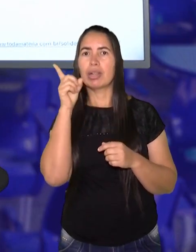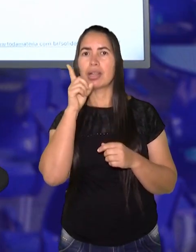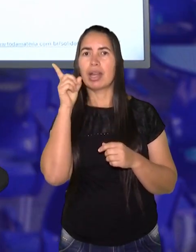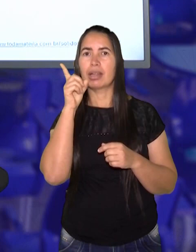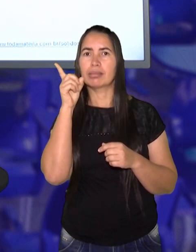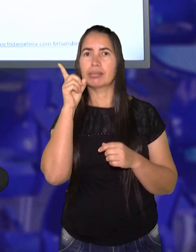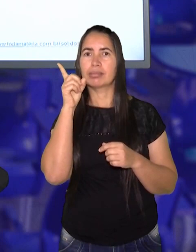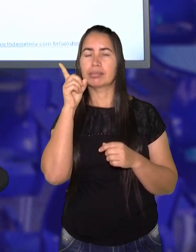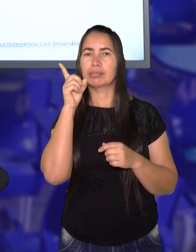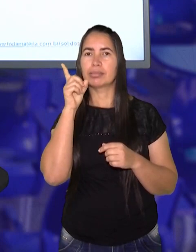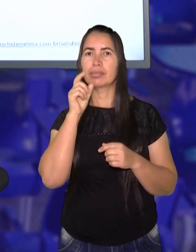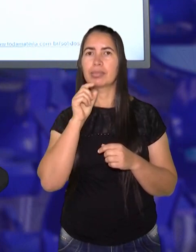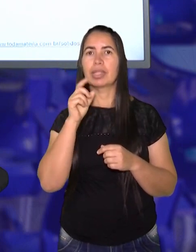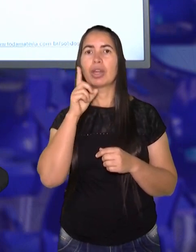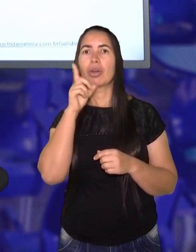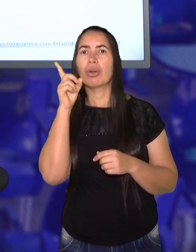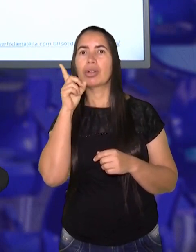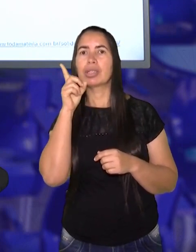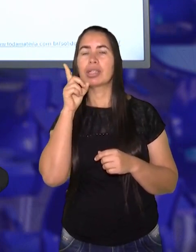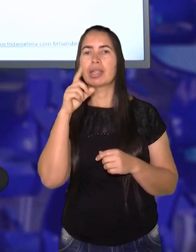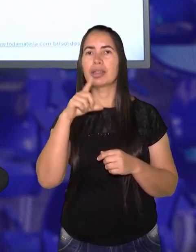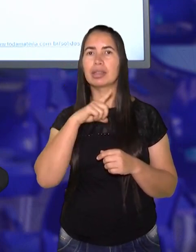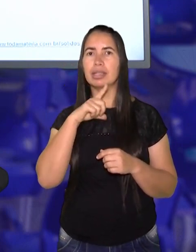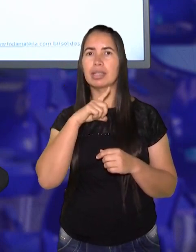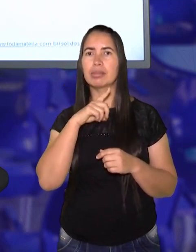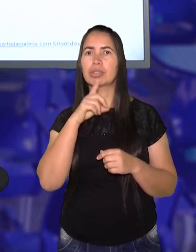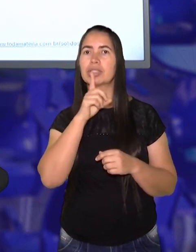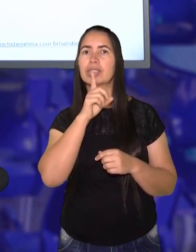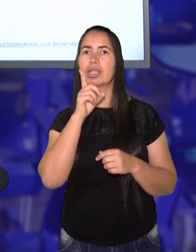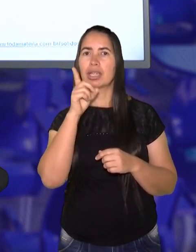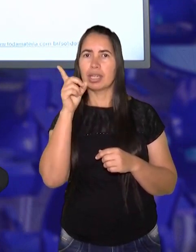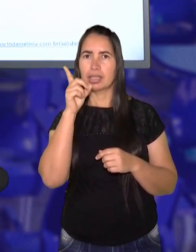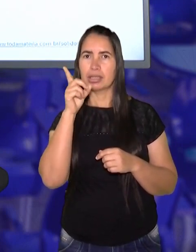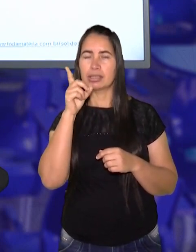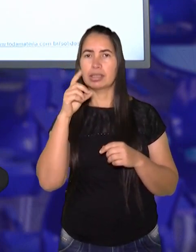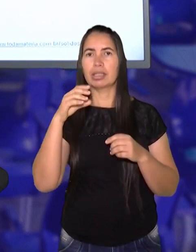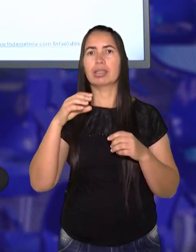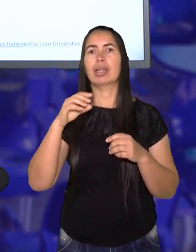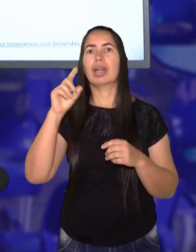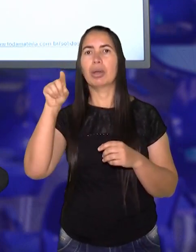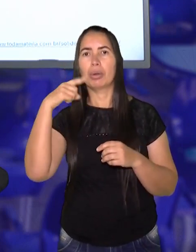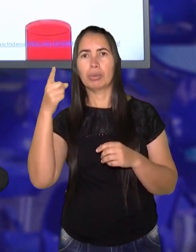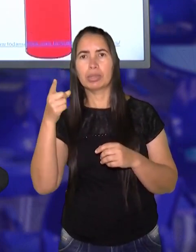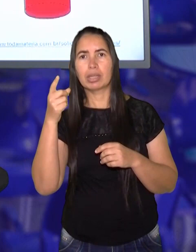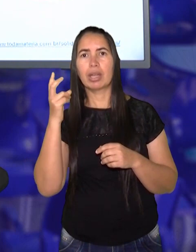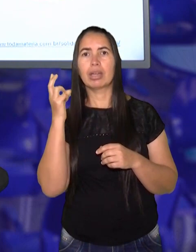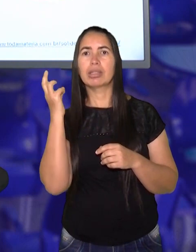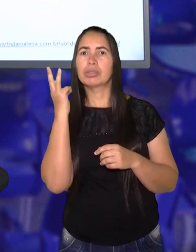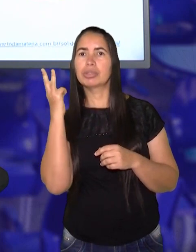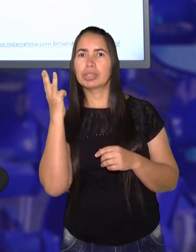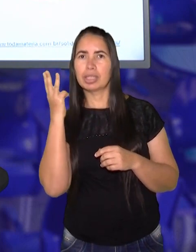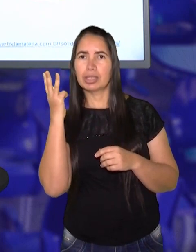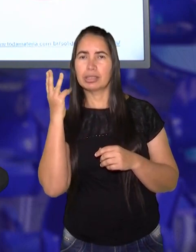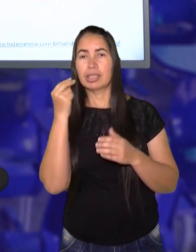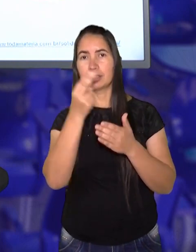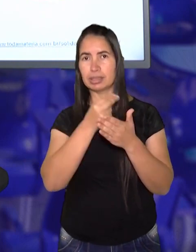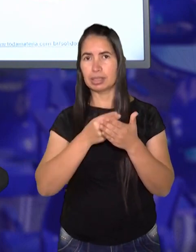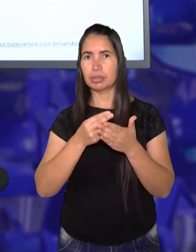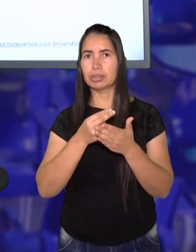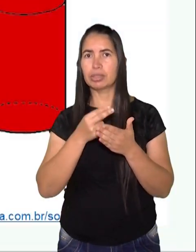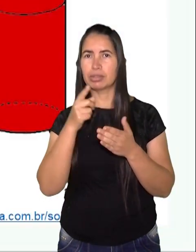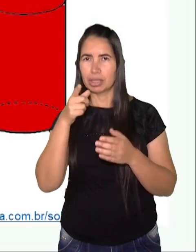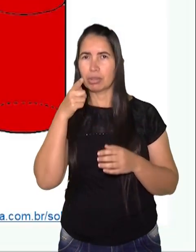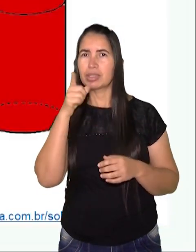Observe as imagens aqui. Vejam só, nós temos essa daqui, a próxima, olha só essas três